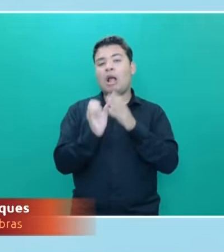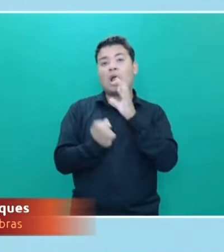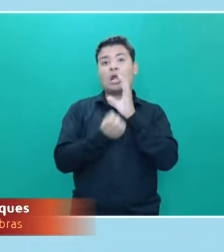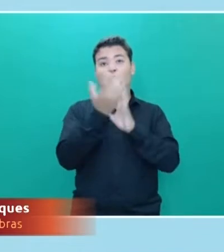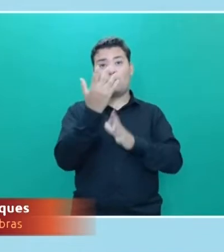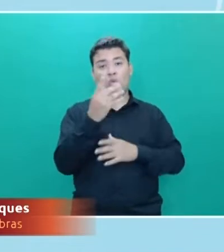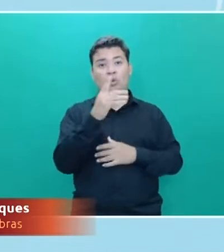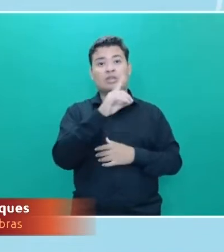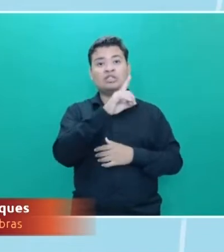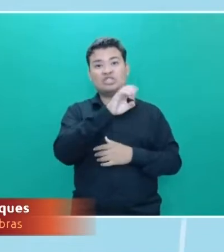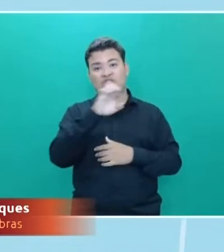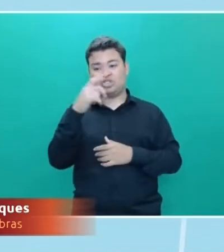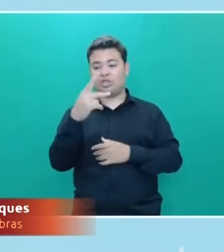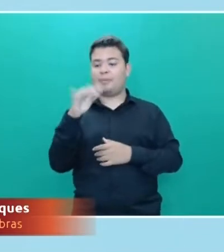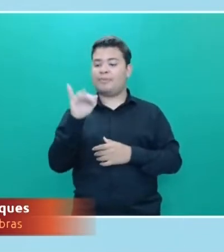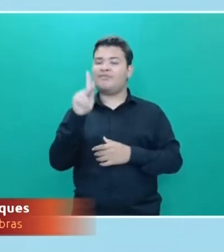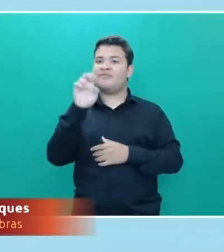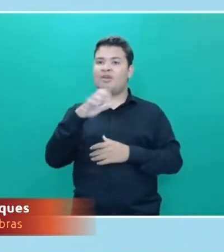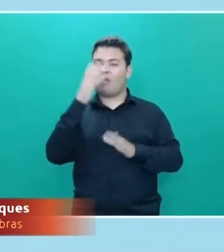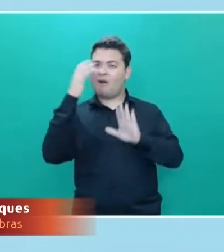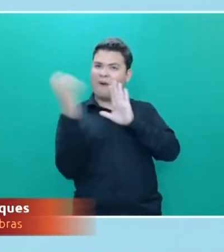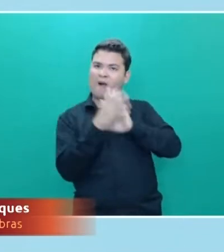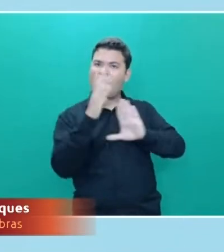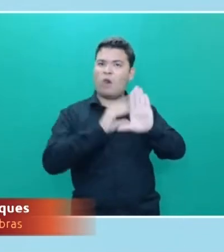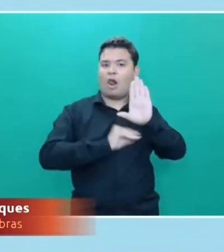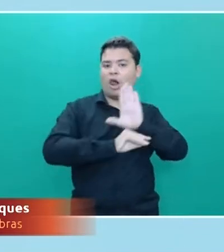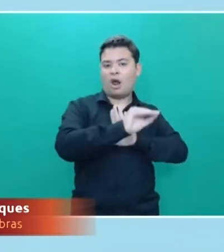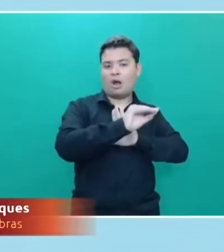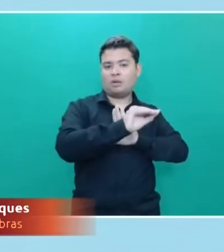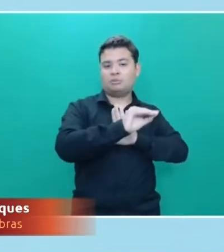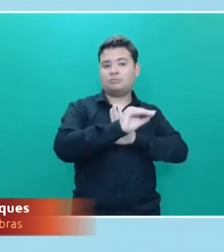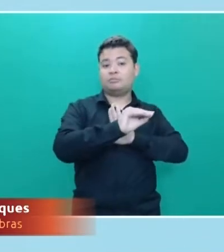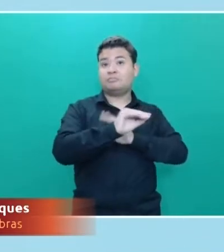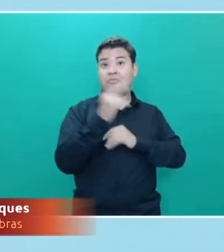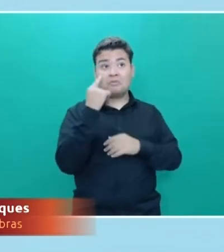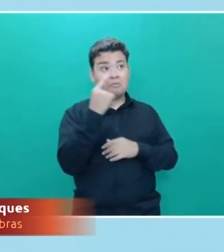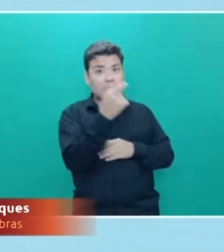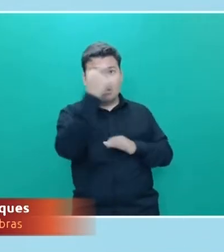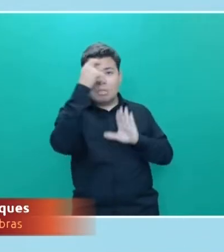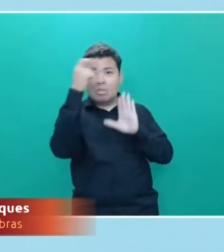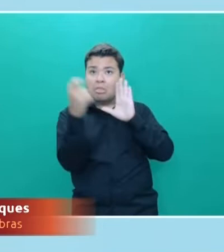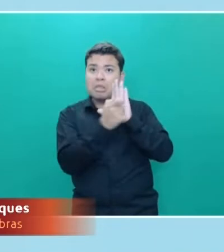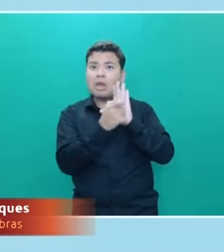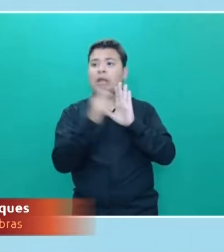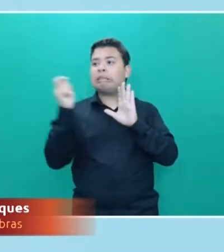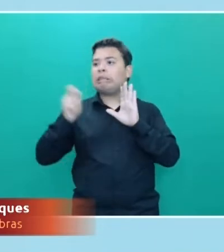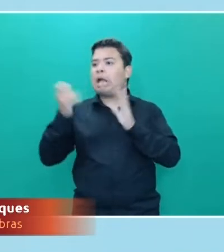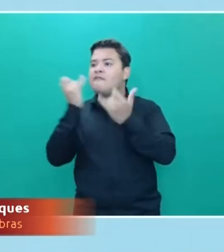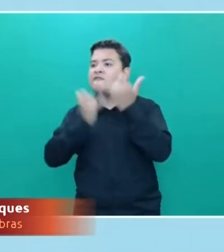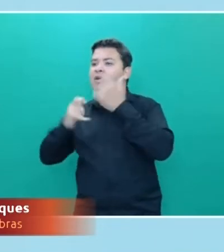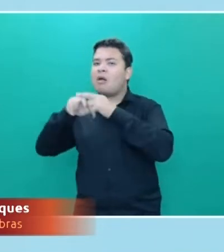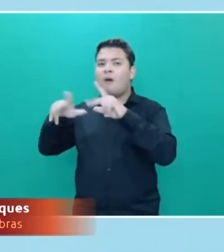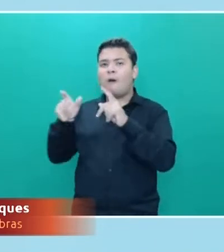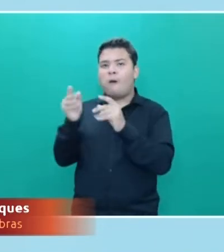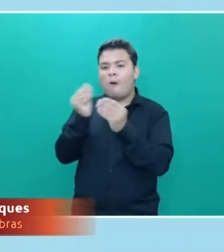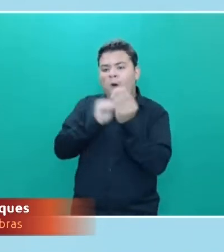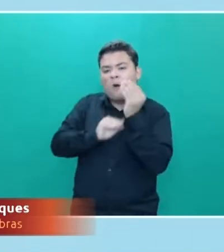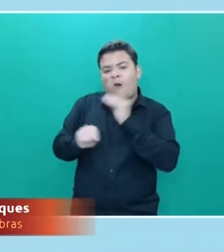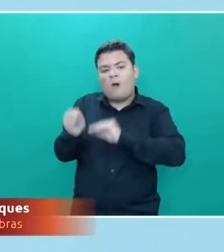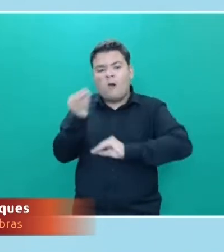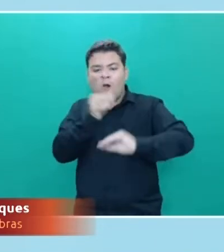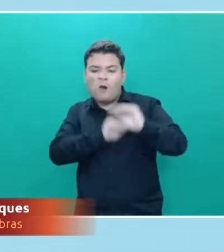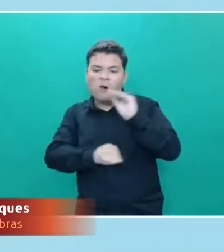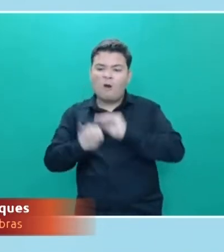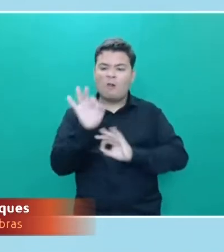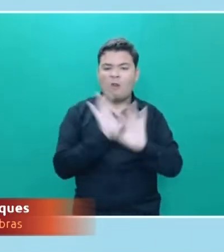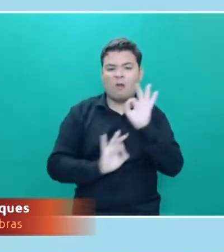nesse sentido, essa inteligência artificial, ela pode manipular informações como se pessoas estivessem falando e,